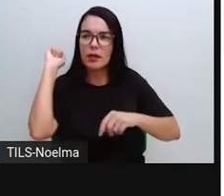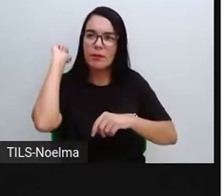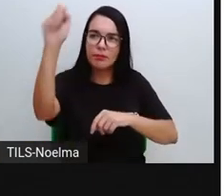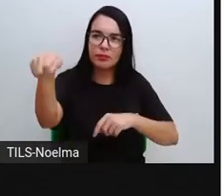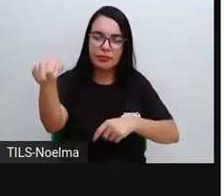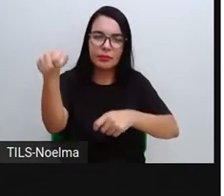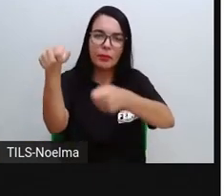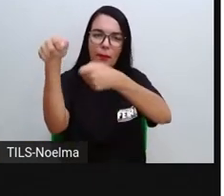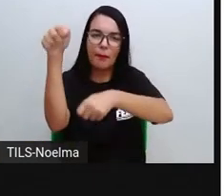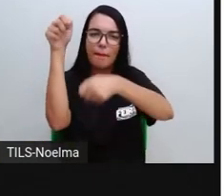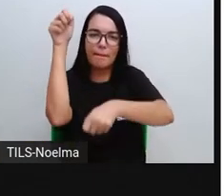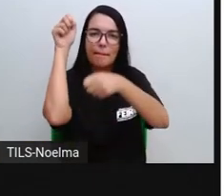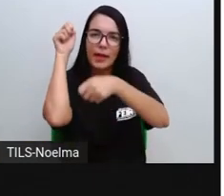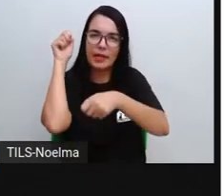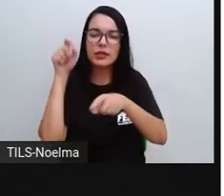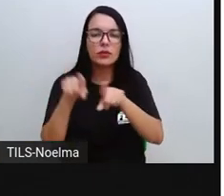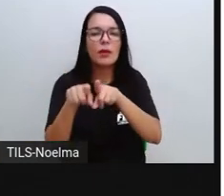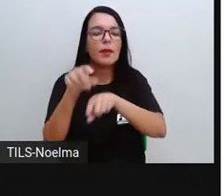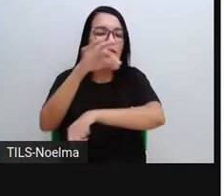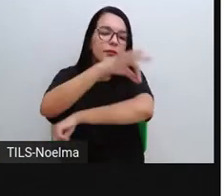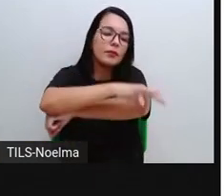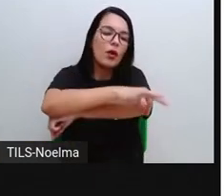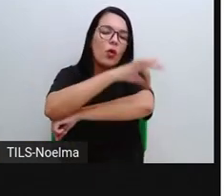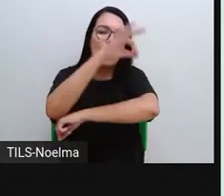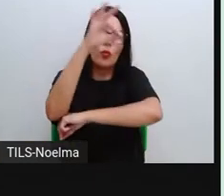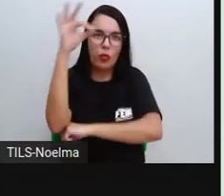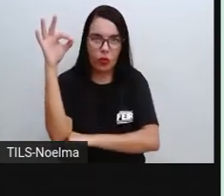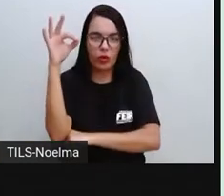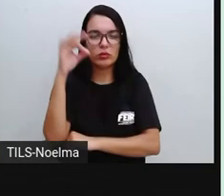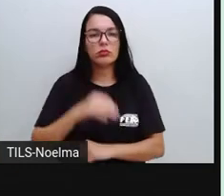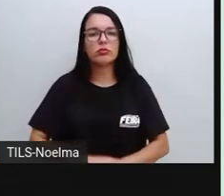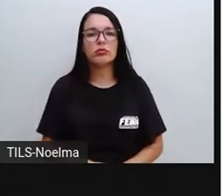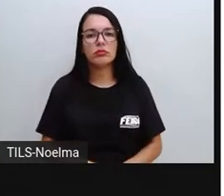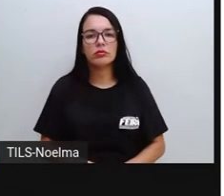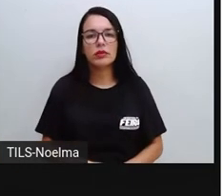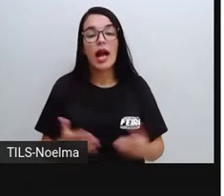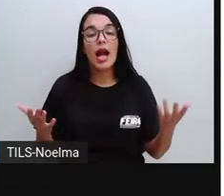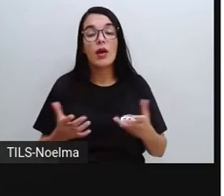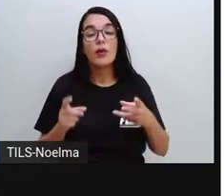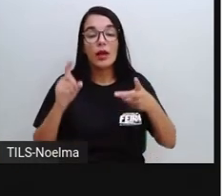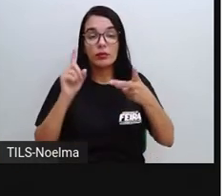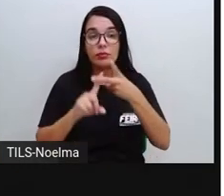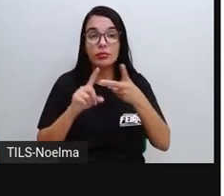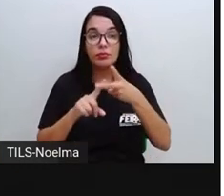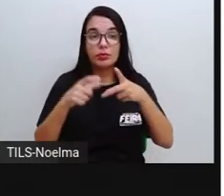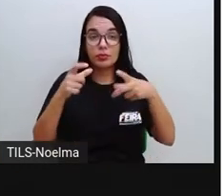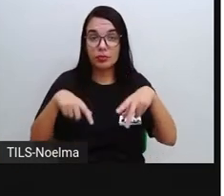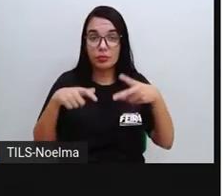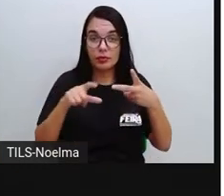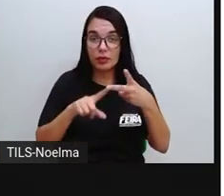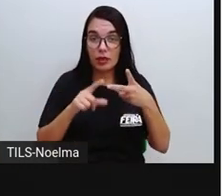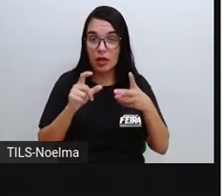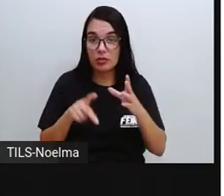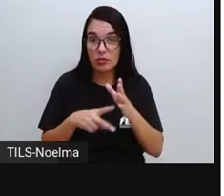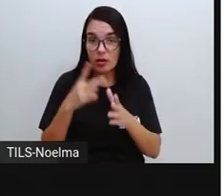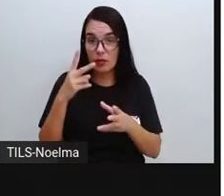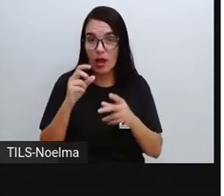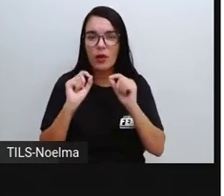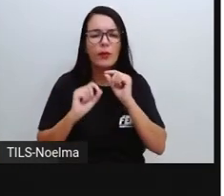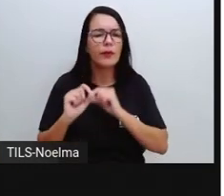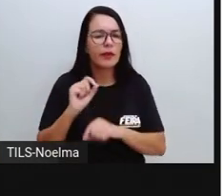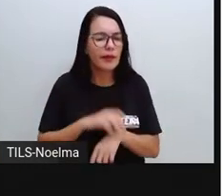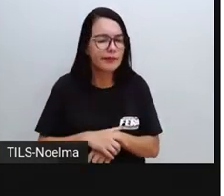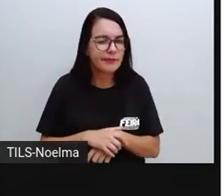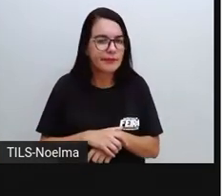caso, dos animais, ou então aí dos minerais. Já o setor secundário é aquela onde esses